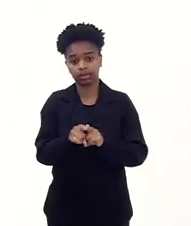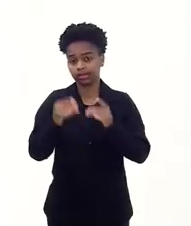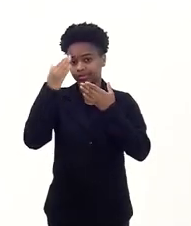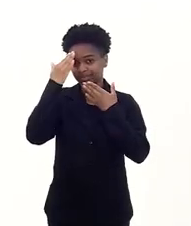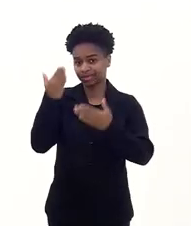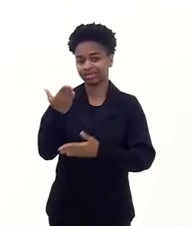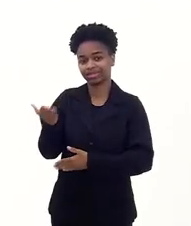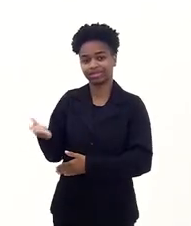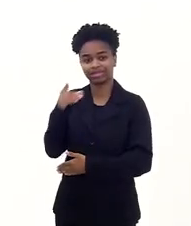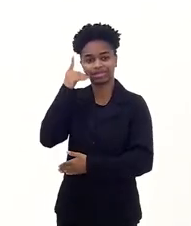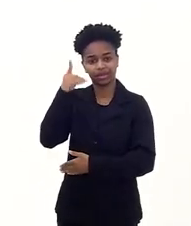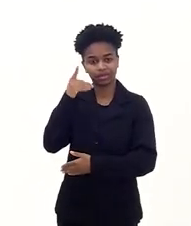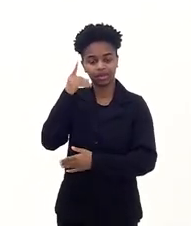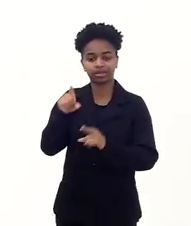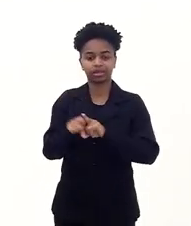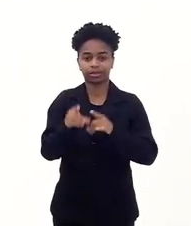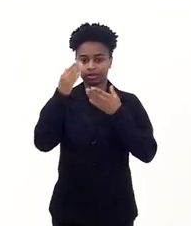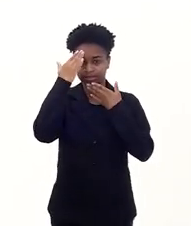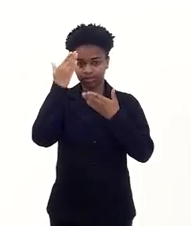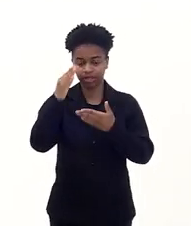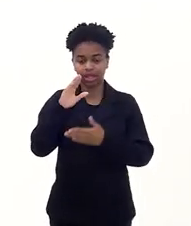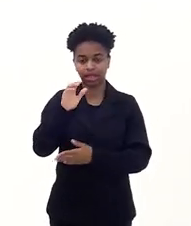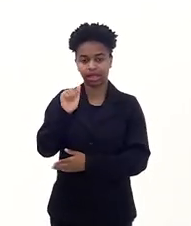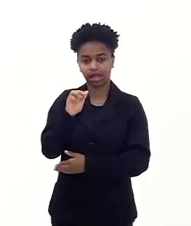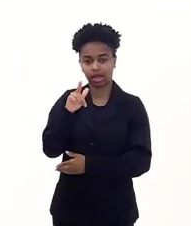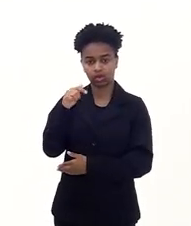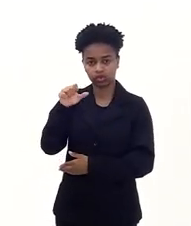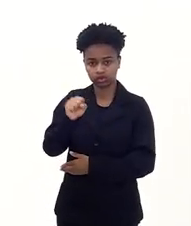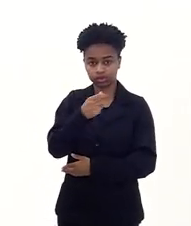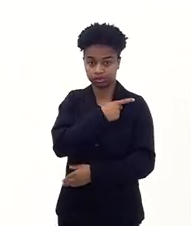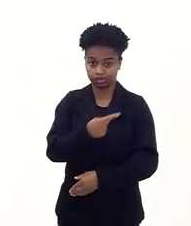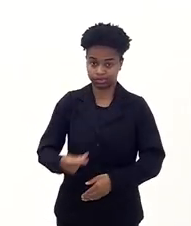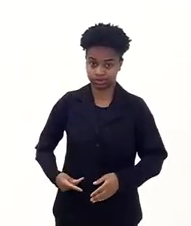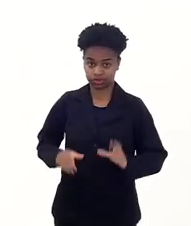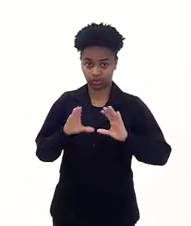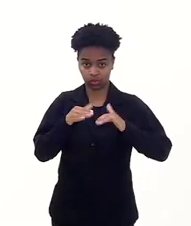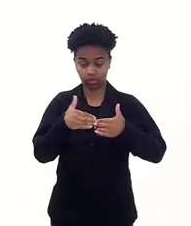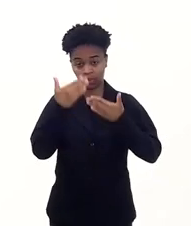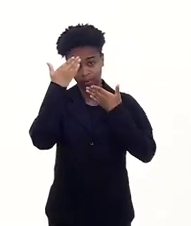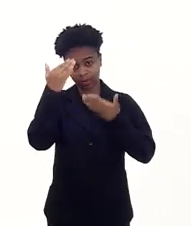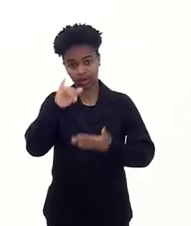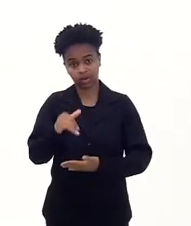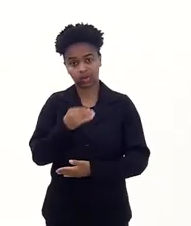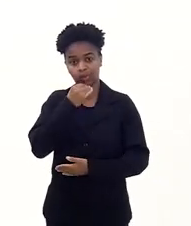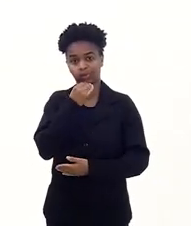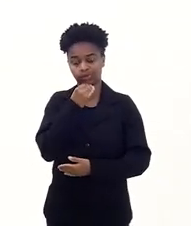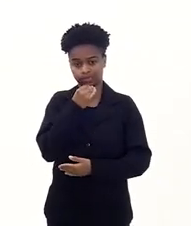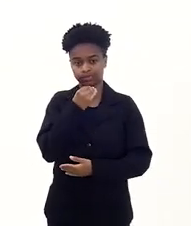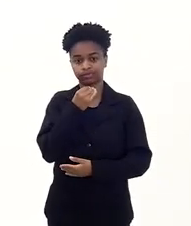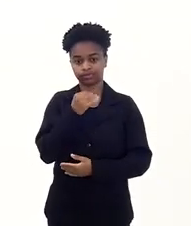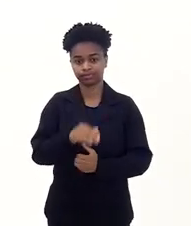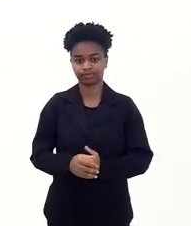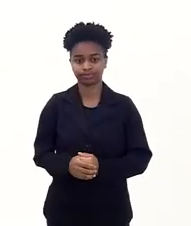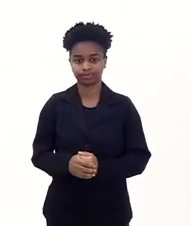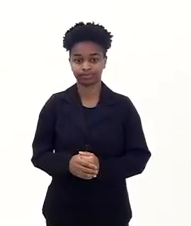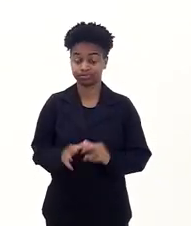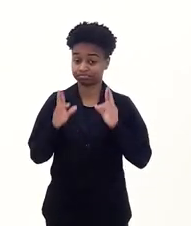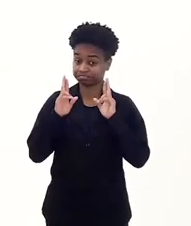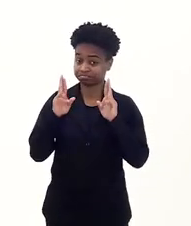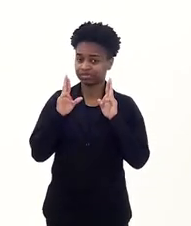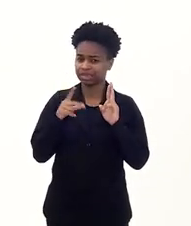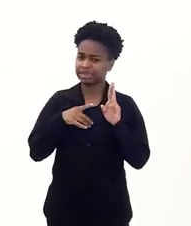muito à deputada, agradecer ao doutor Carlos Nicodemus, presidente da Comissão. Muito obrigada pela oportunidade e